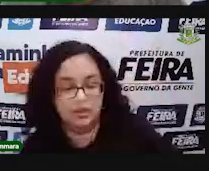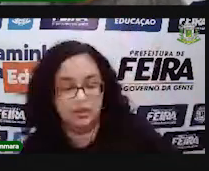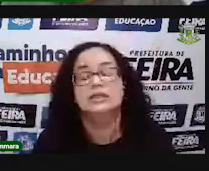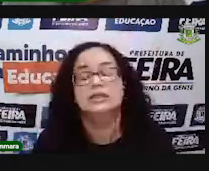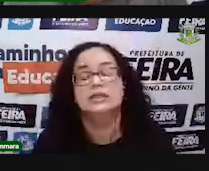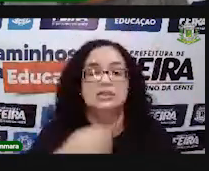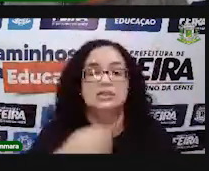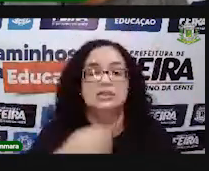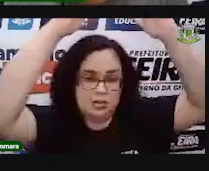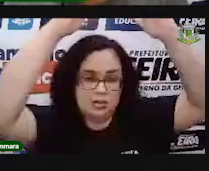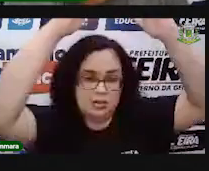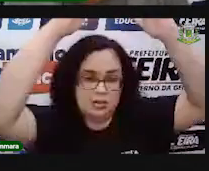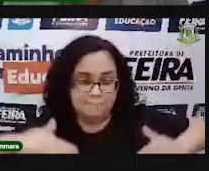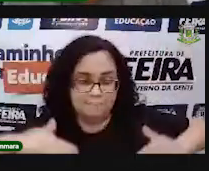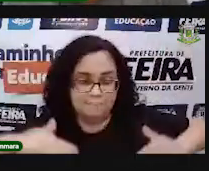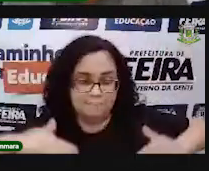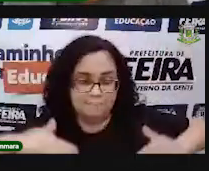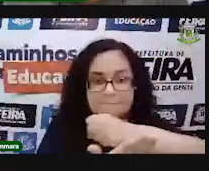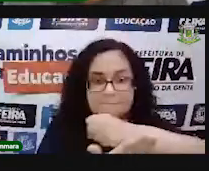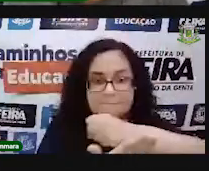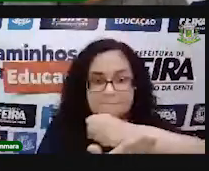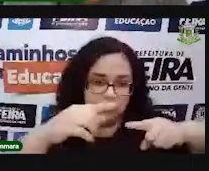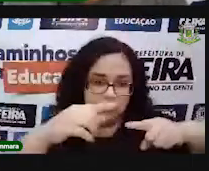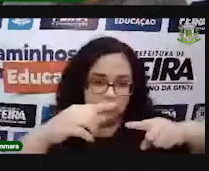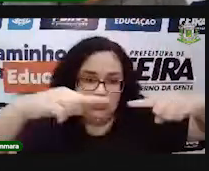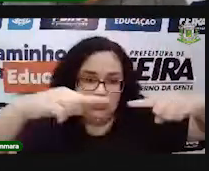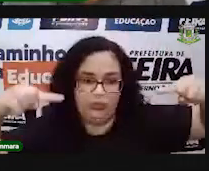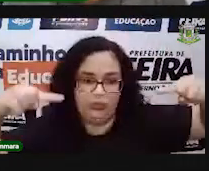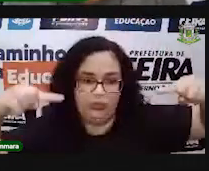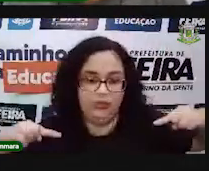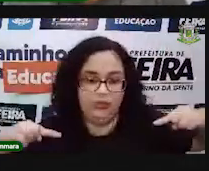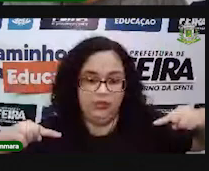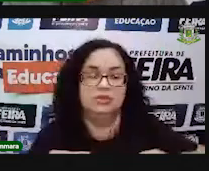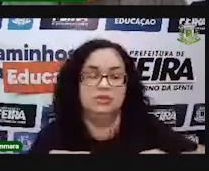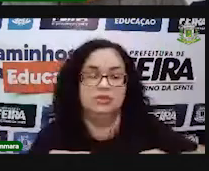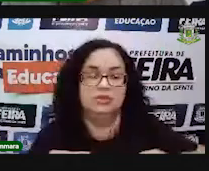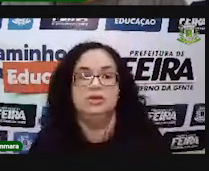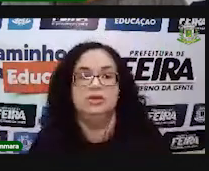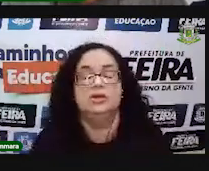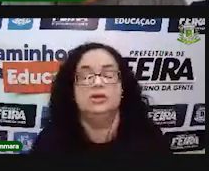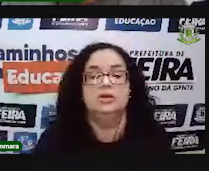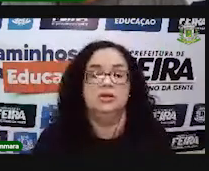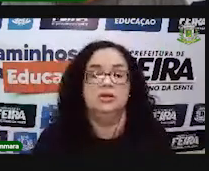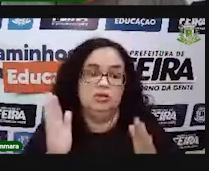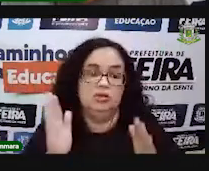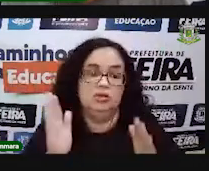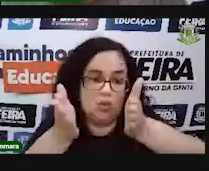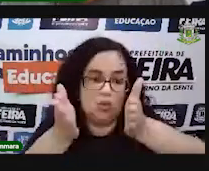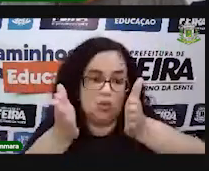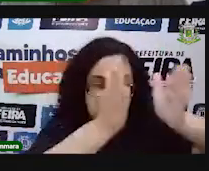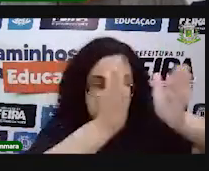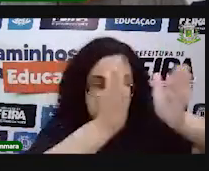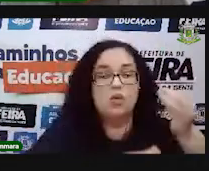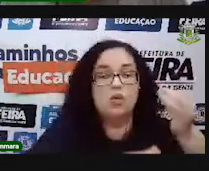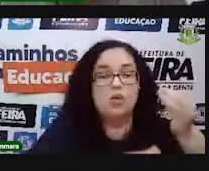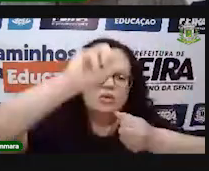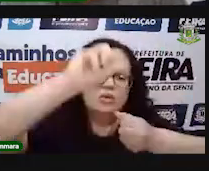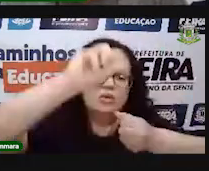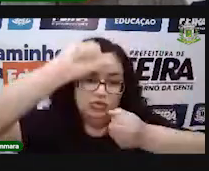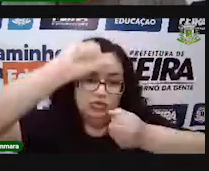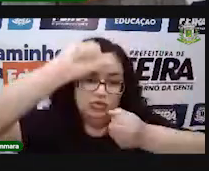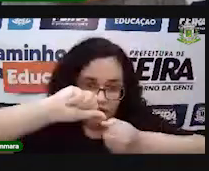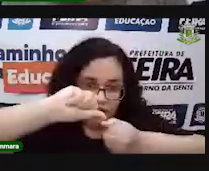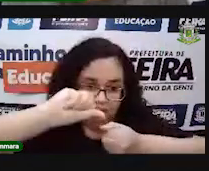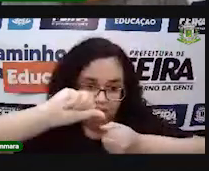4, número 5, no final você vai ter a sua pirâmide de base quadrada e todas